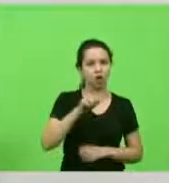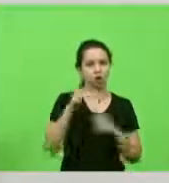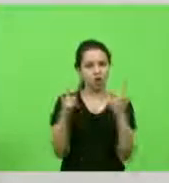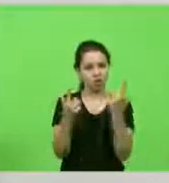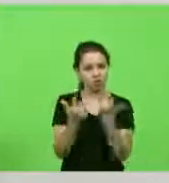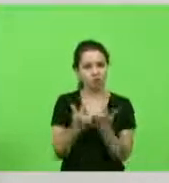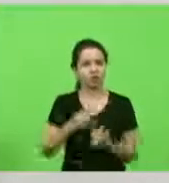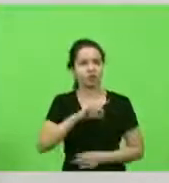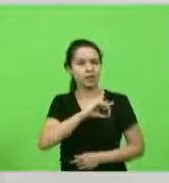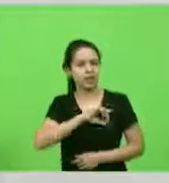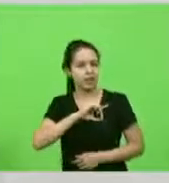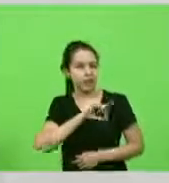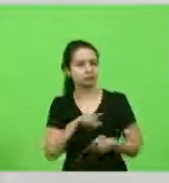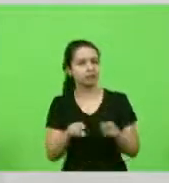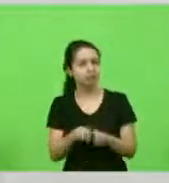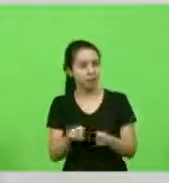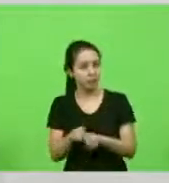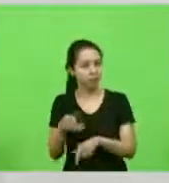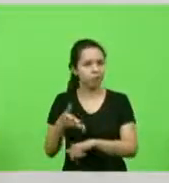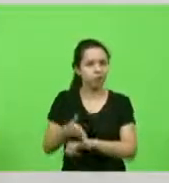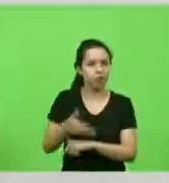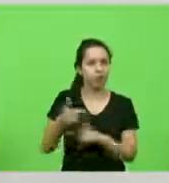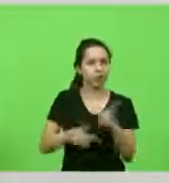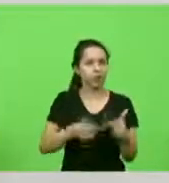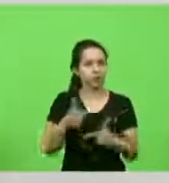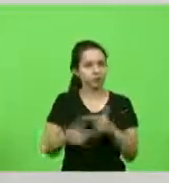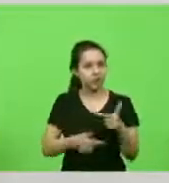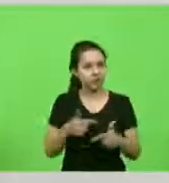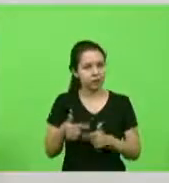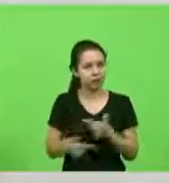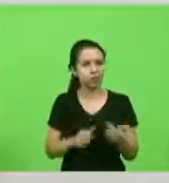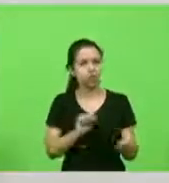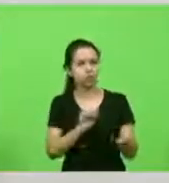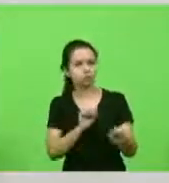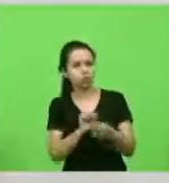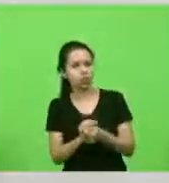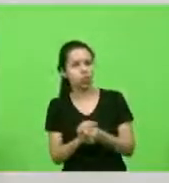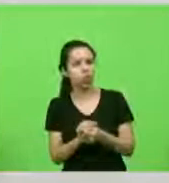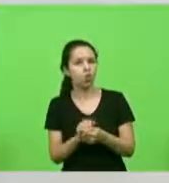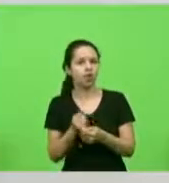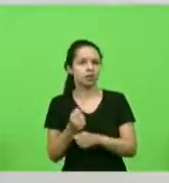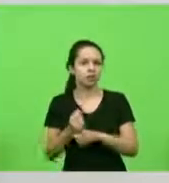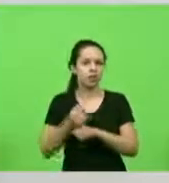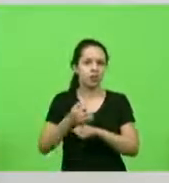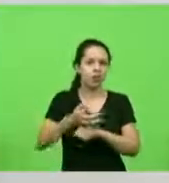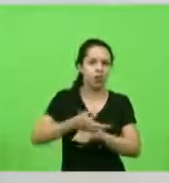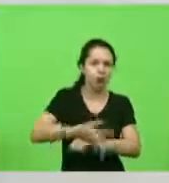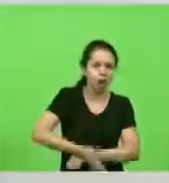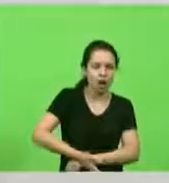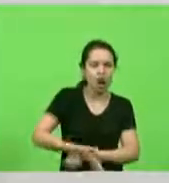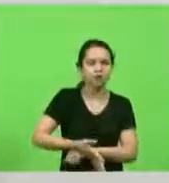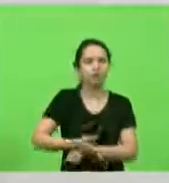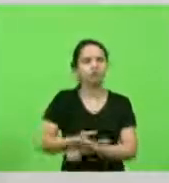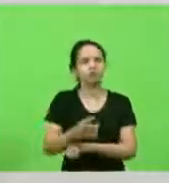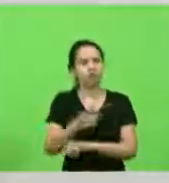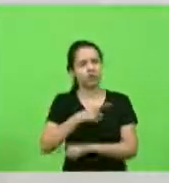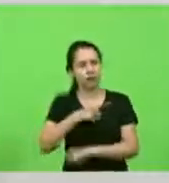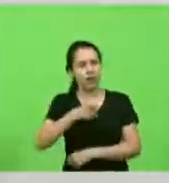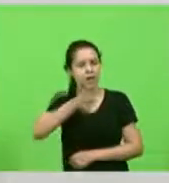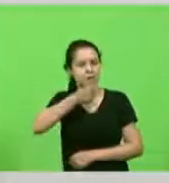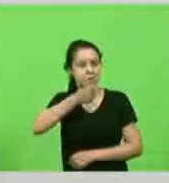delegados que estiveram aqui trabalhando conosco até madrugadas afora nós tínhamos a imprensa